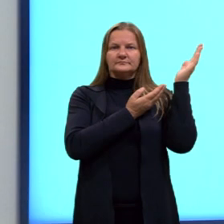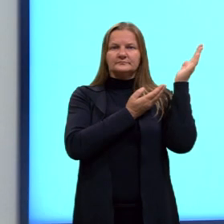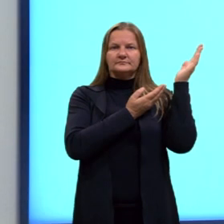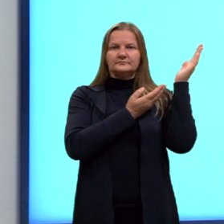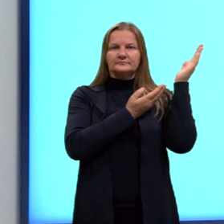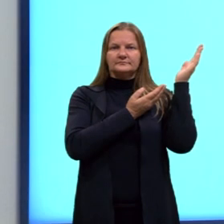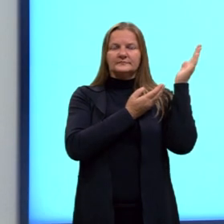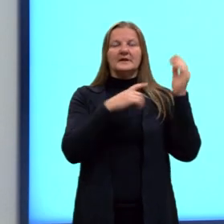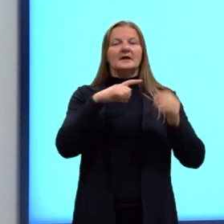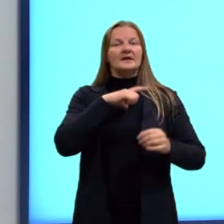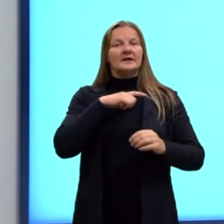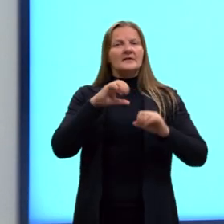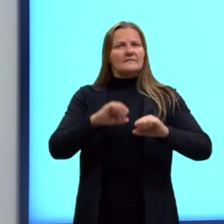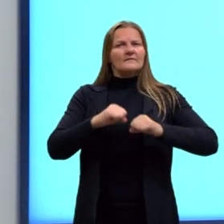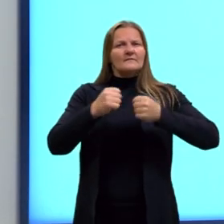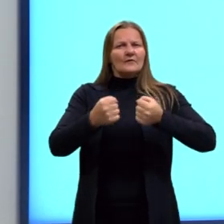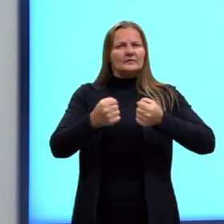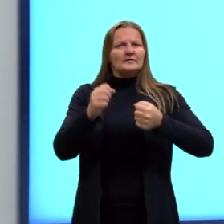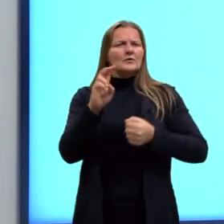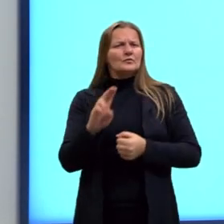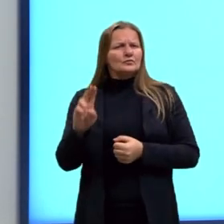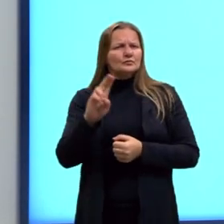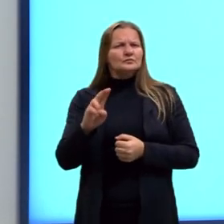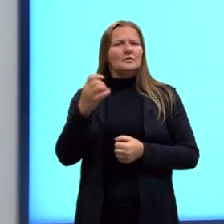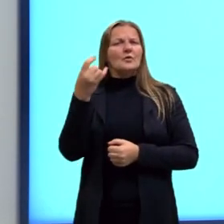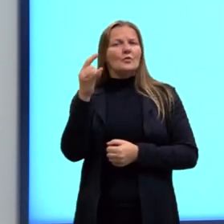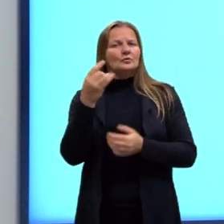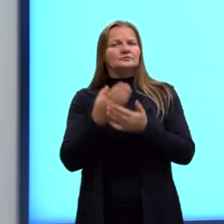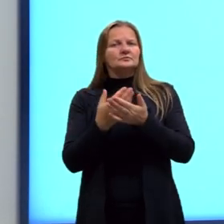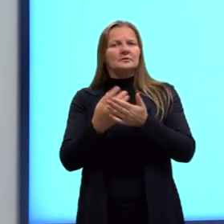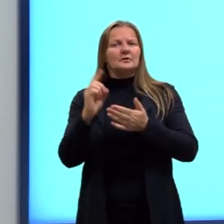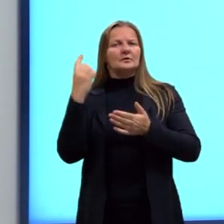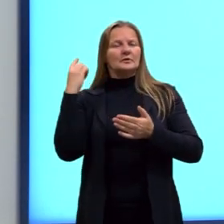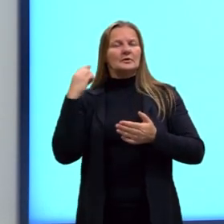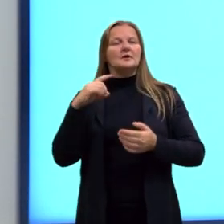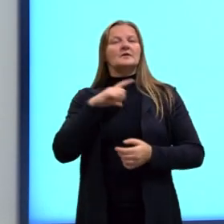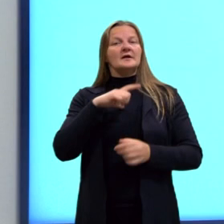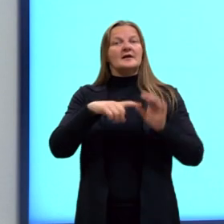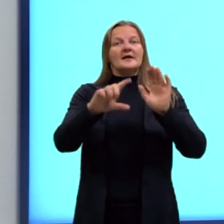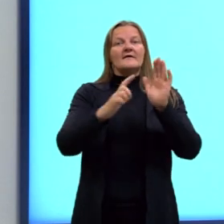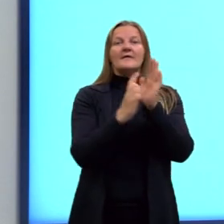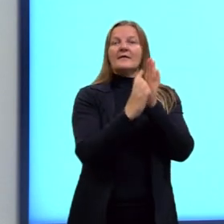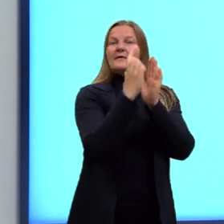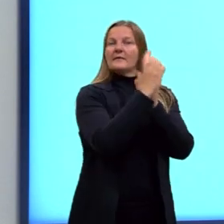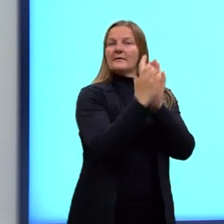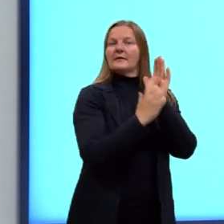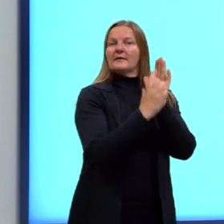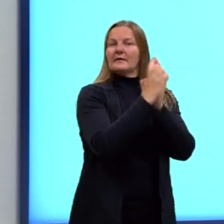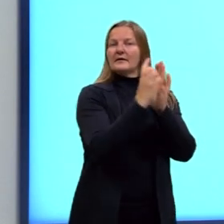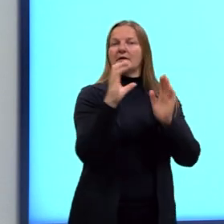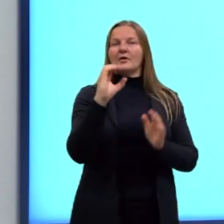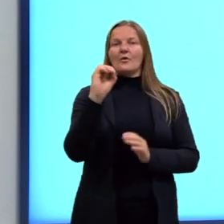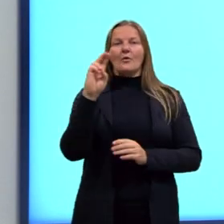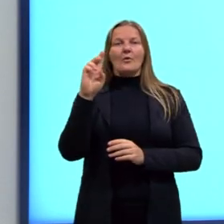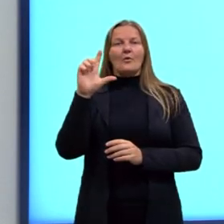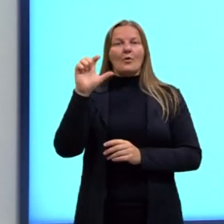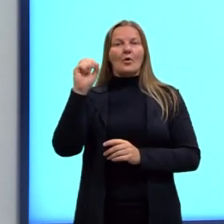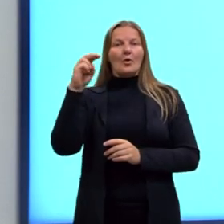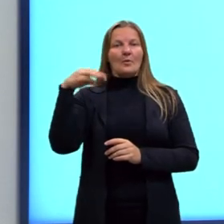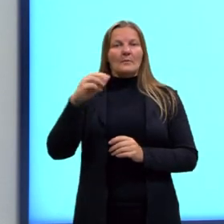força aqui. A gente usou, na última aula, a lei de coulomb, que é justamente a força elétrica.